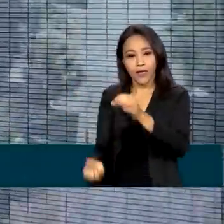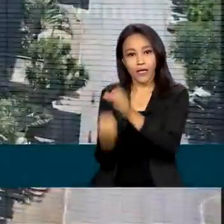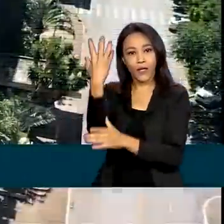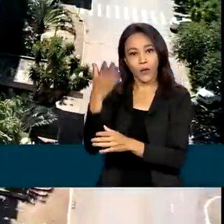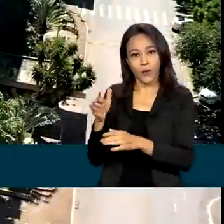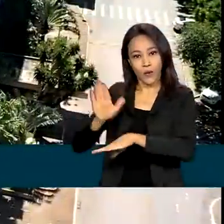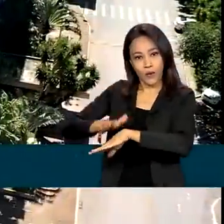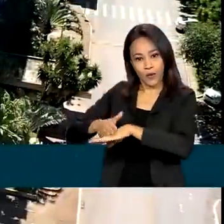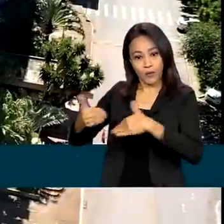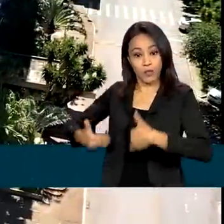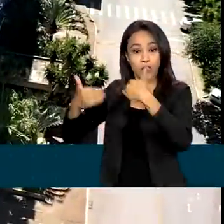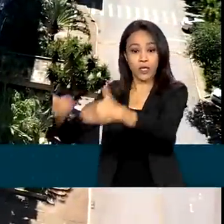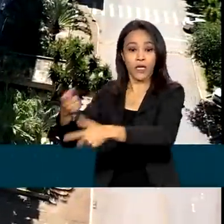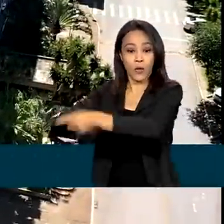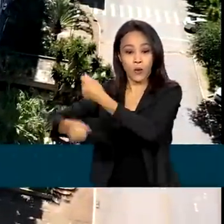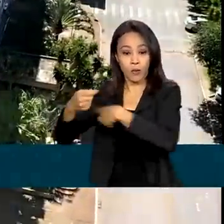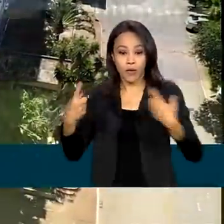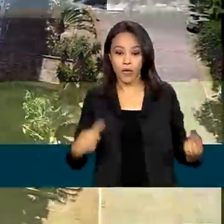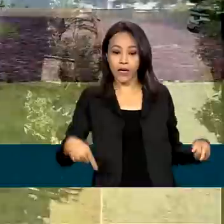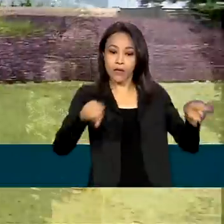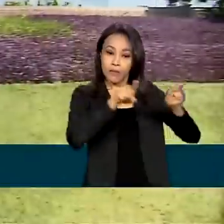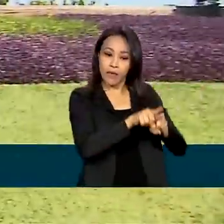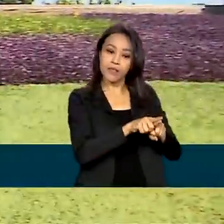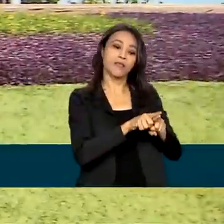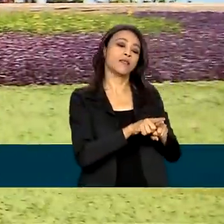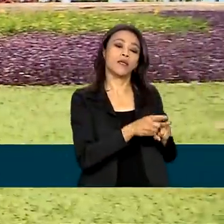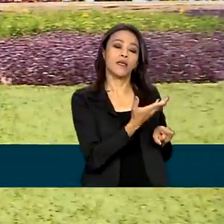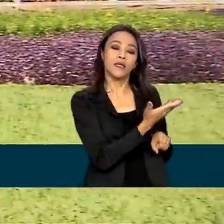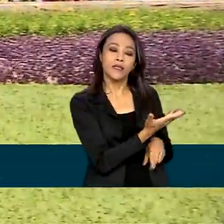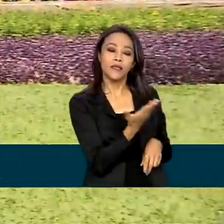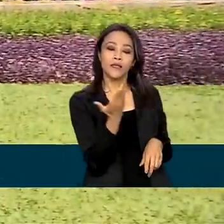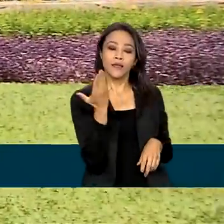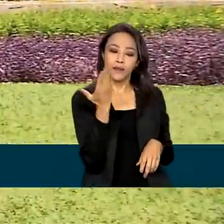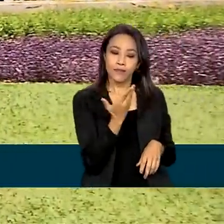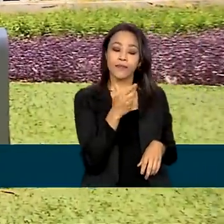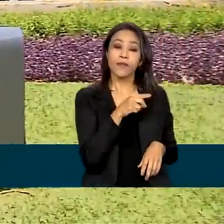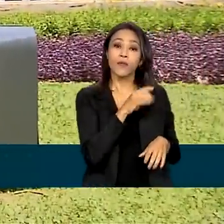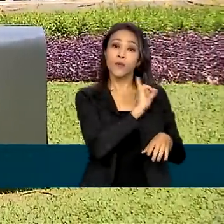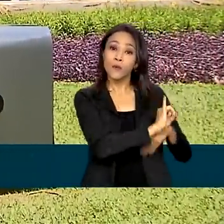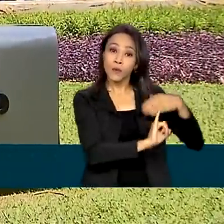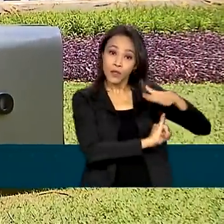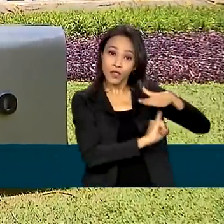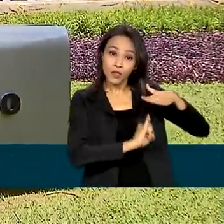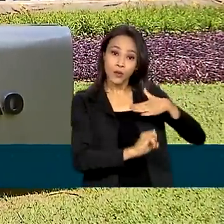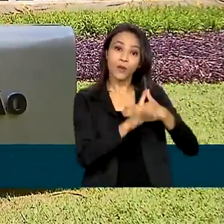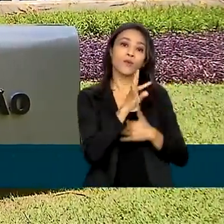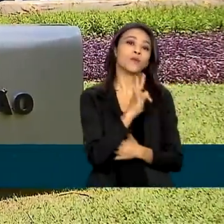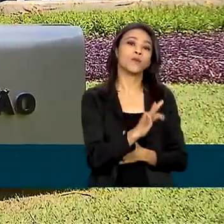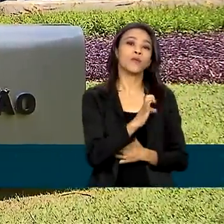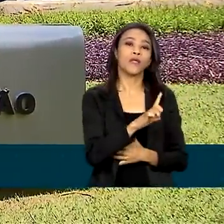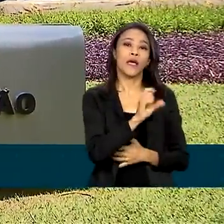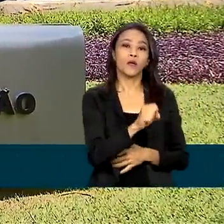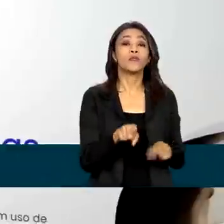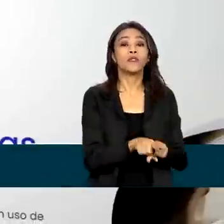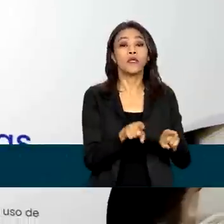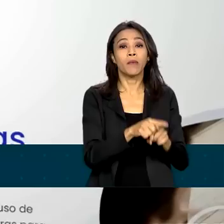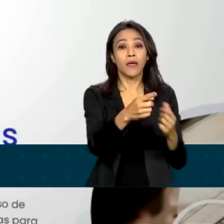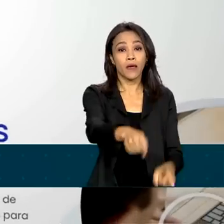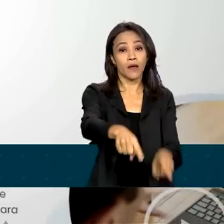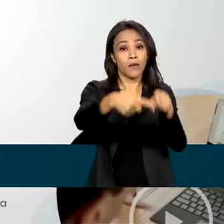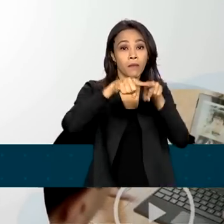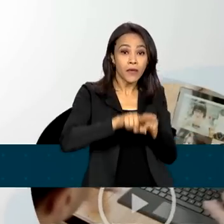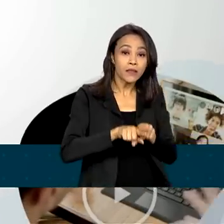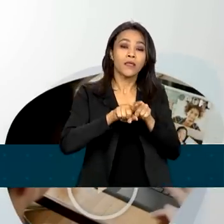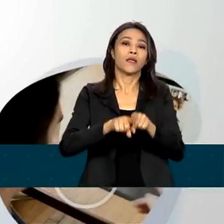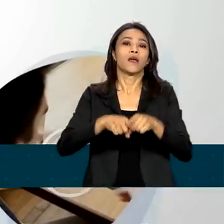Economia, em parceria com a Agência Pública de Desenvolvimento Industrial, o Instituto Telus e o Tribunal de Contas da União. A